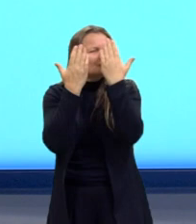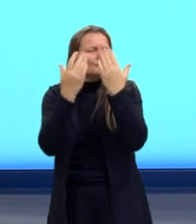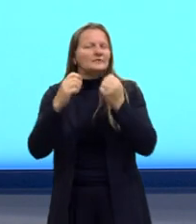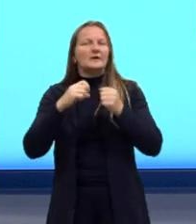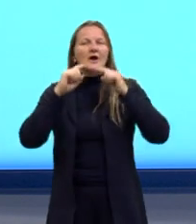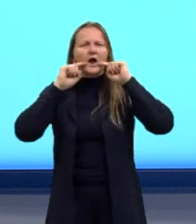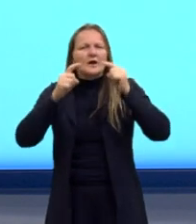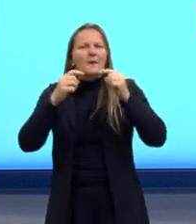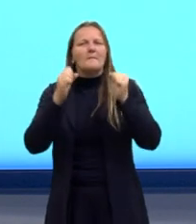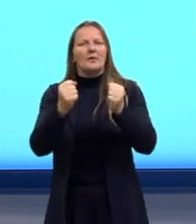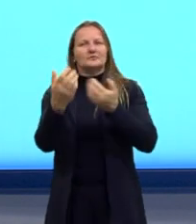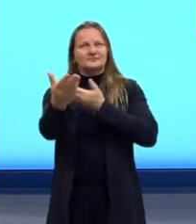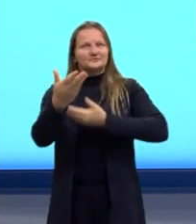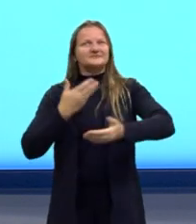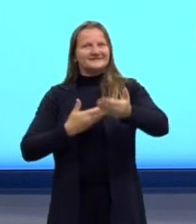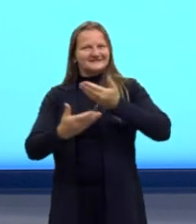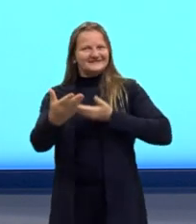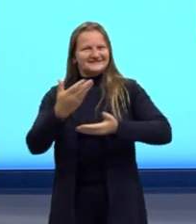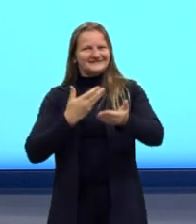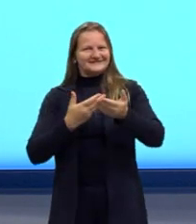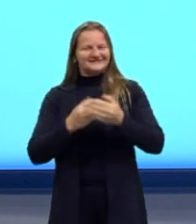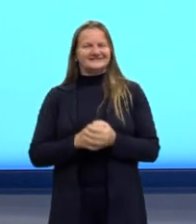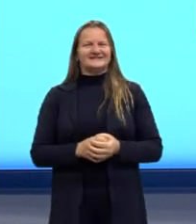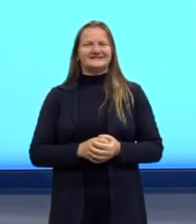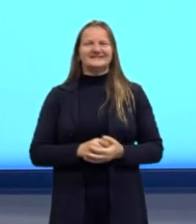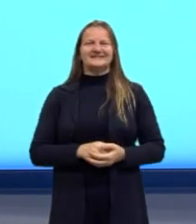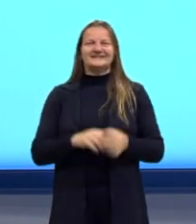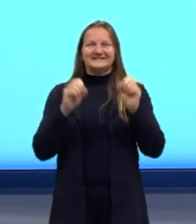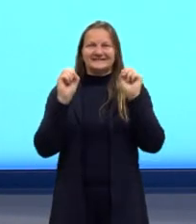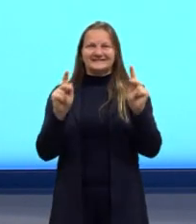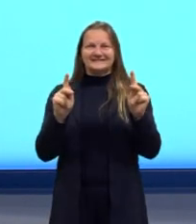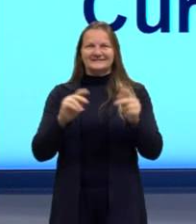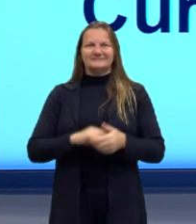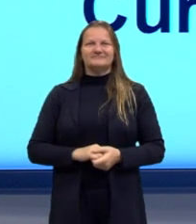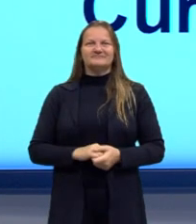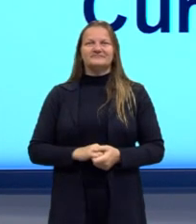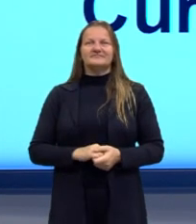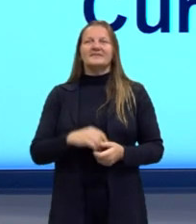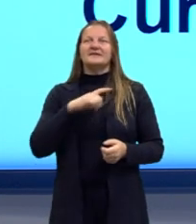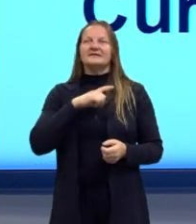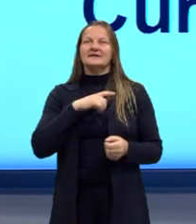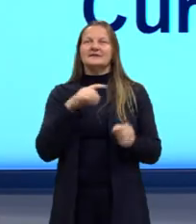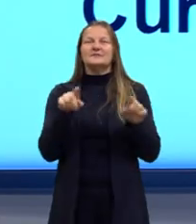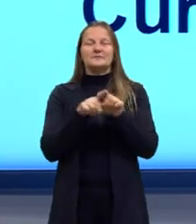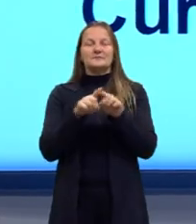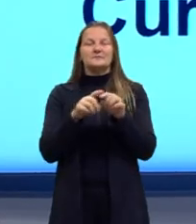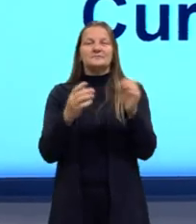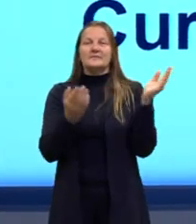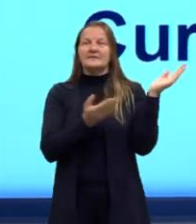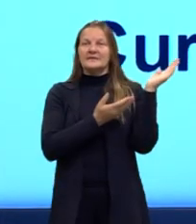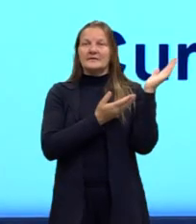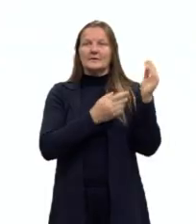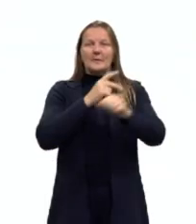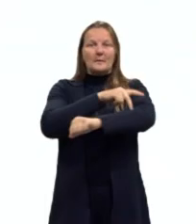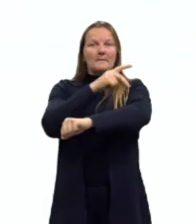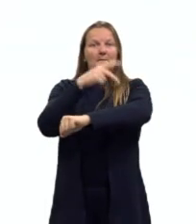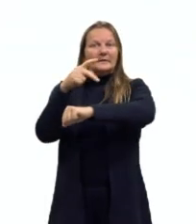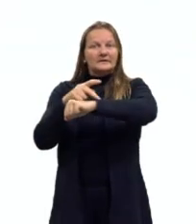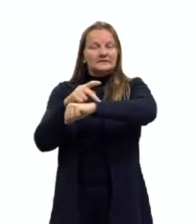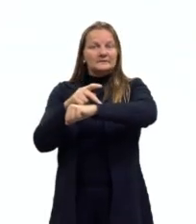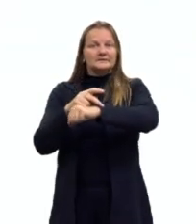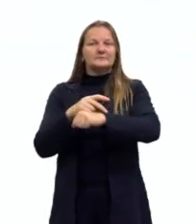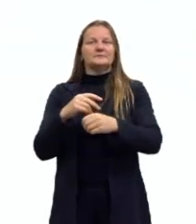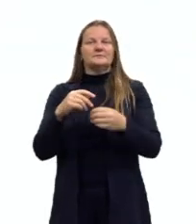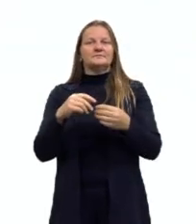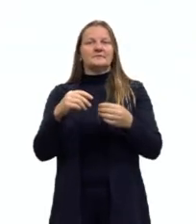alguma crítica, tudo é sempre muito bem-vindo, certo? Temos aqui então, parnasianismo e simbolismo,